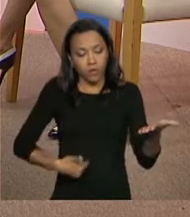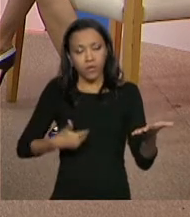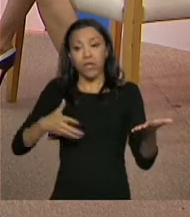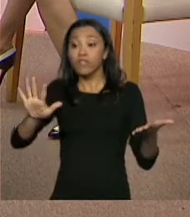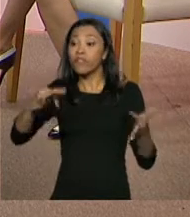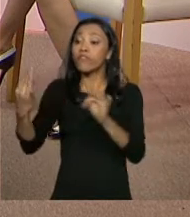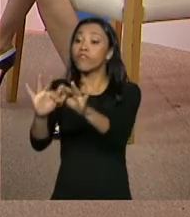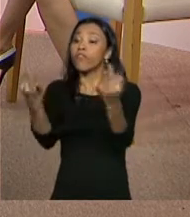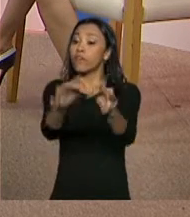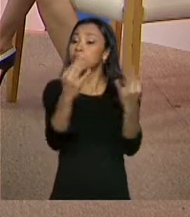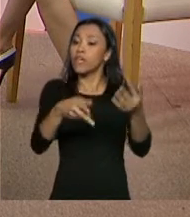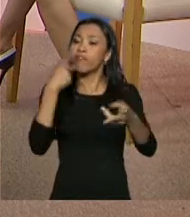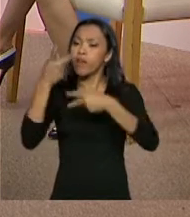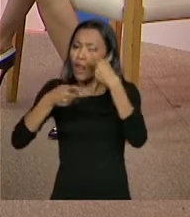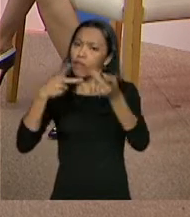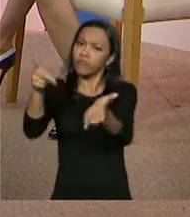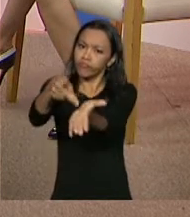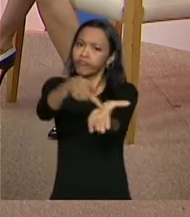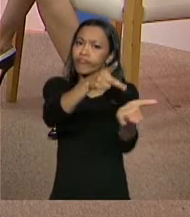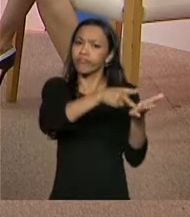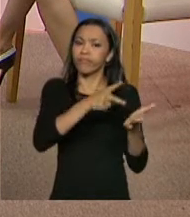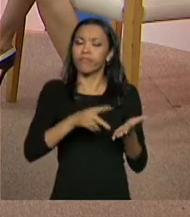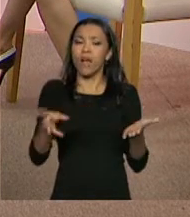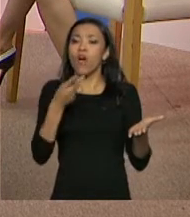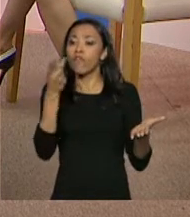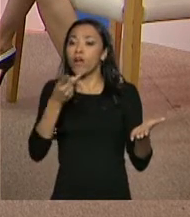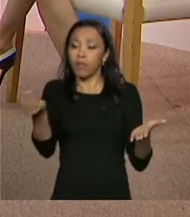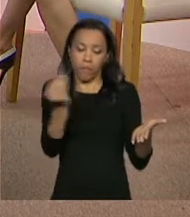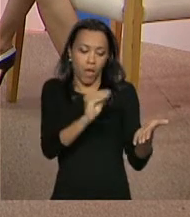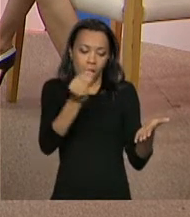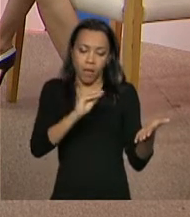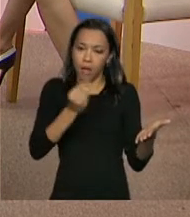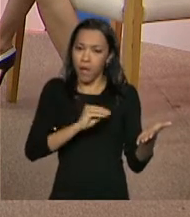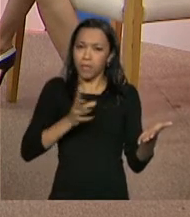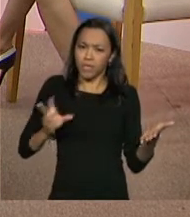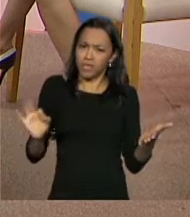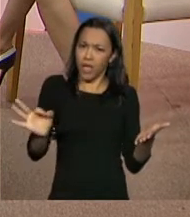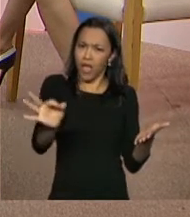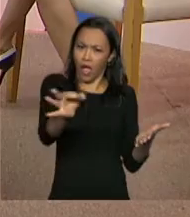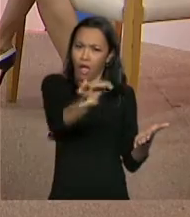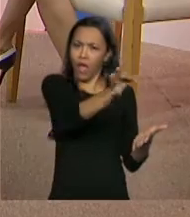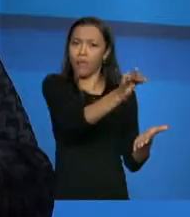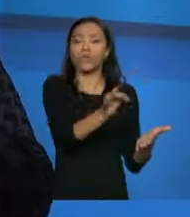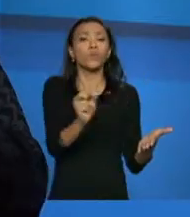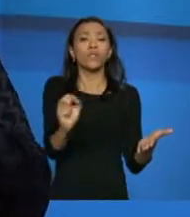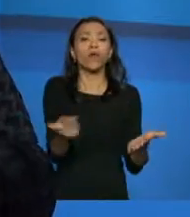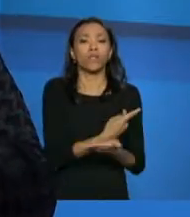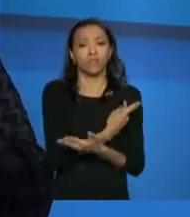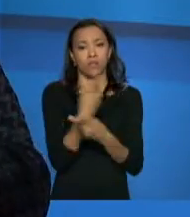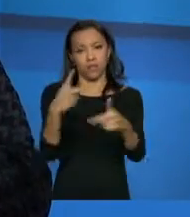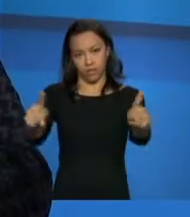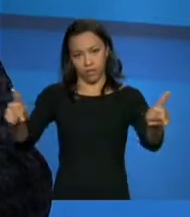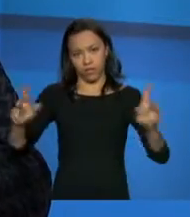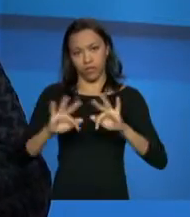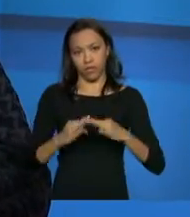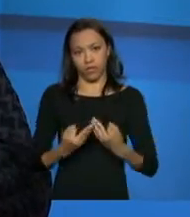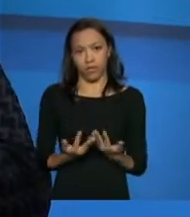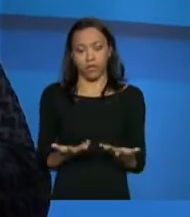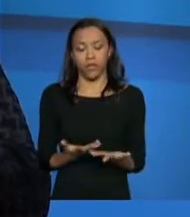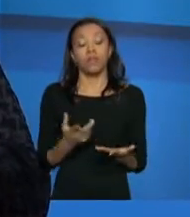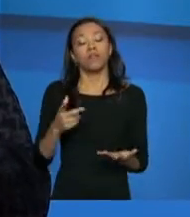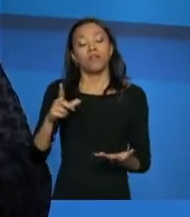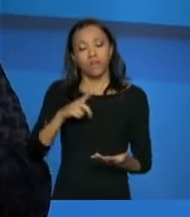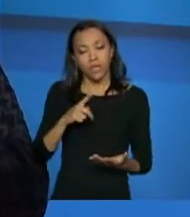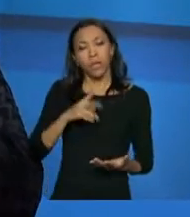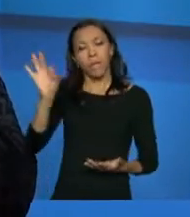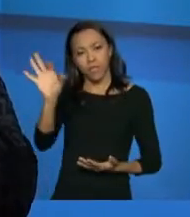declararam corretamente. Então, a grande maioria das famílias do Cadastro declararam exatamente a sua situação. Existe um percentual de famílias